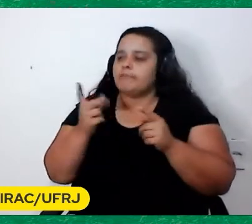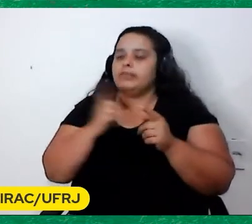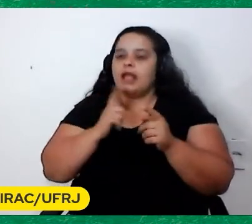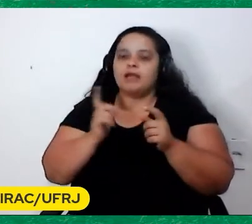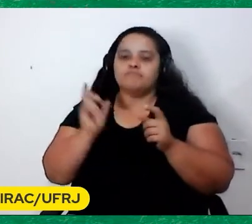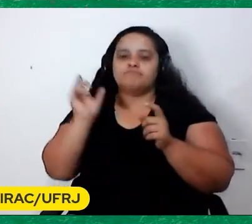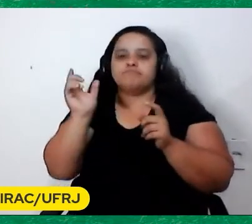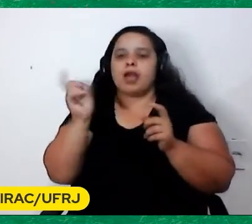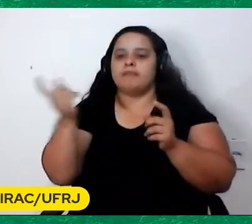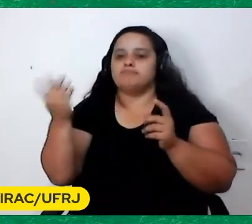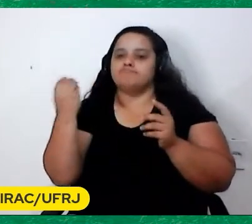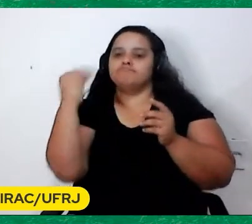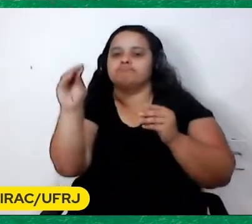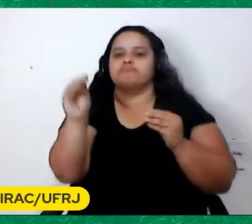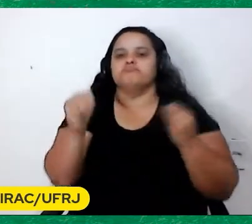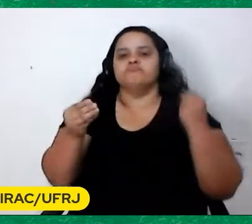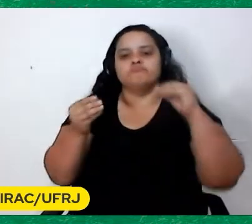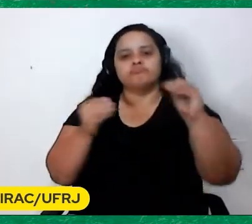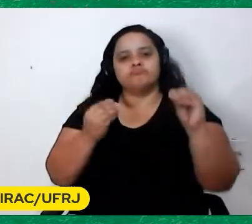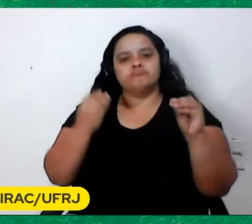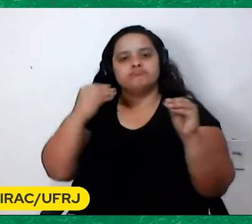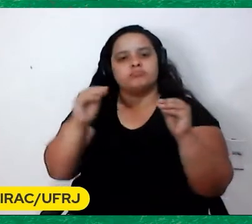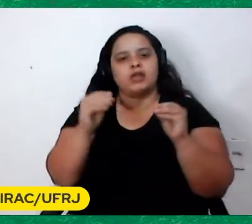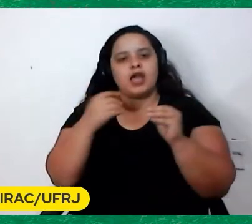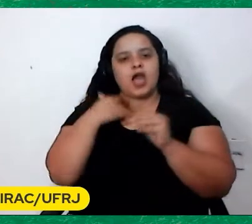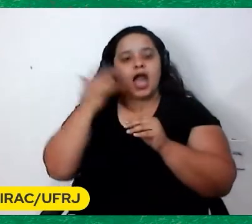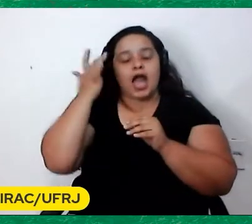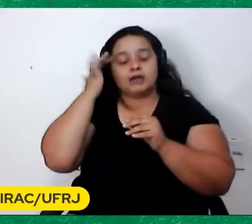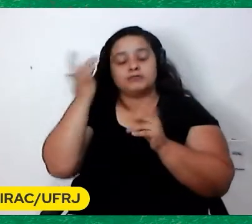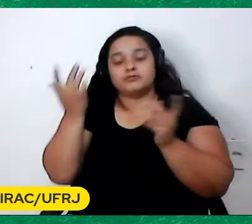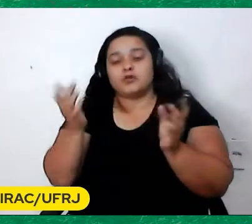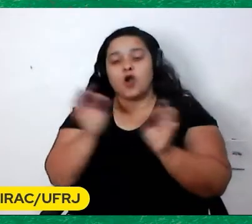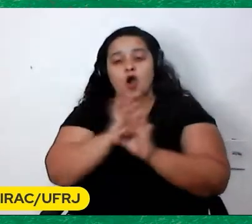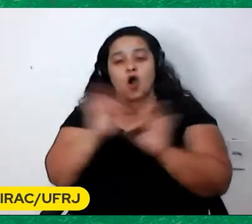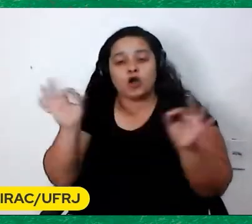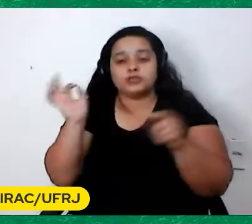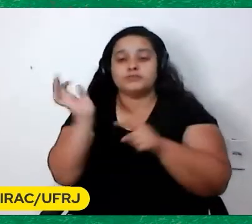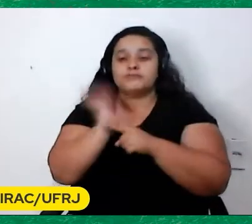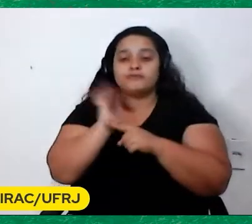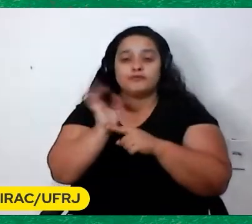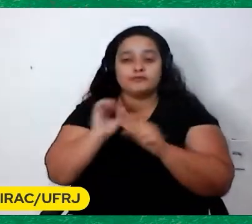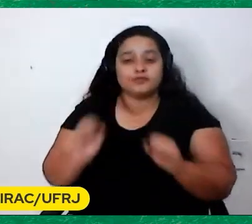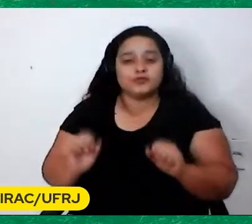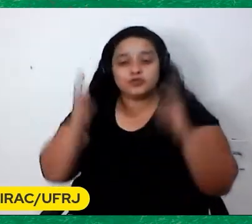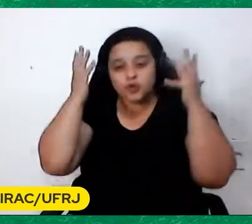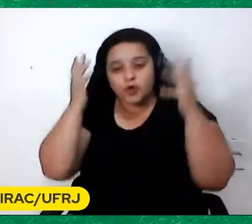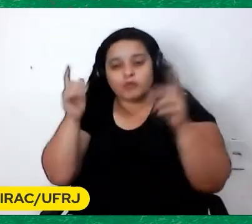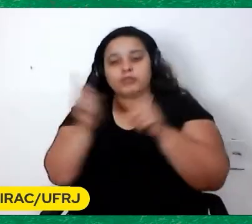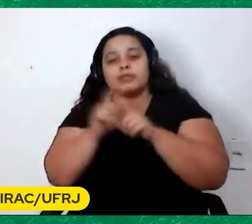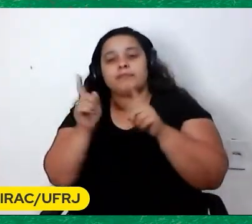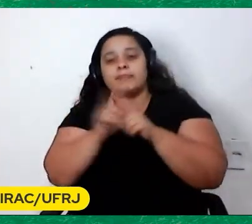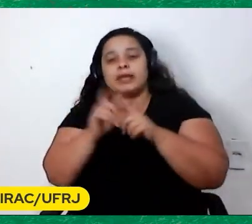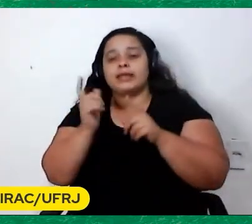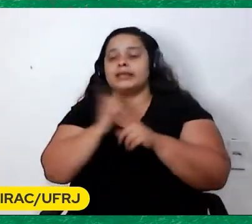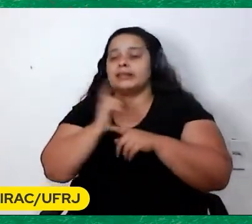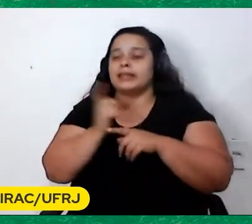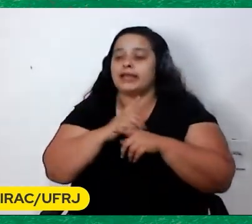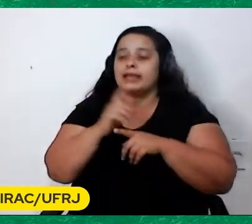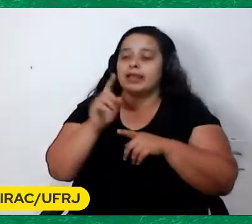É um barato Eu acho que é uma Uma super invenção Que é um filme show E ao mesmo tempo É um melodrama Um melodrama